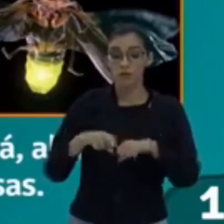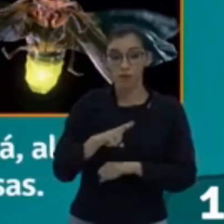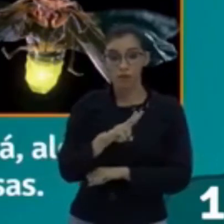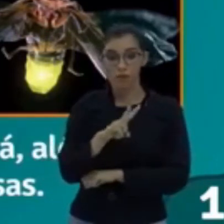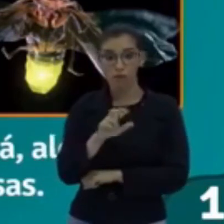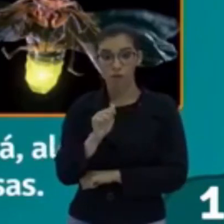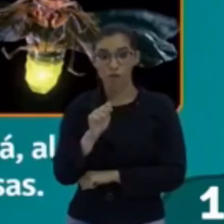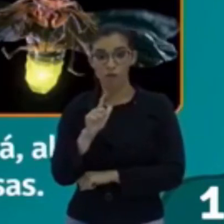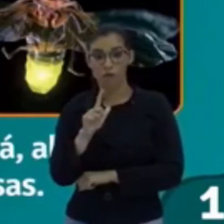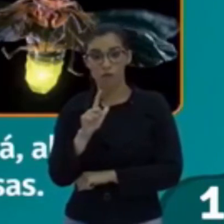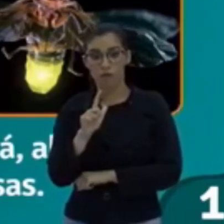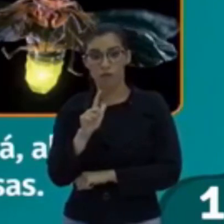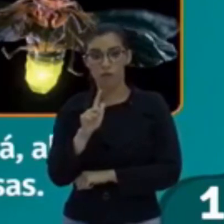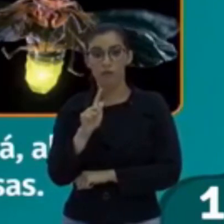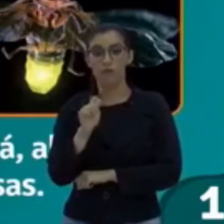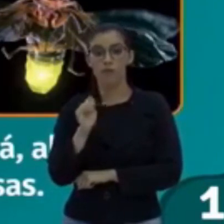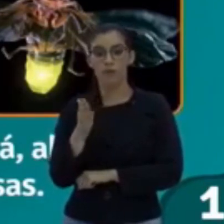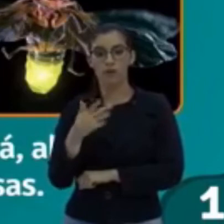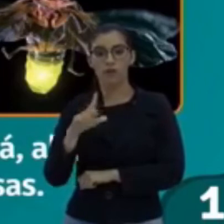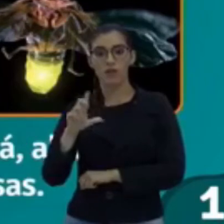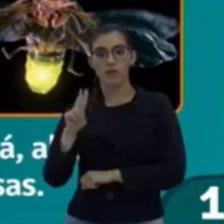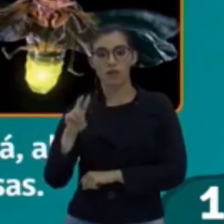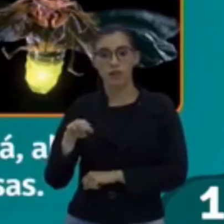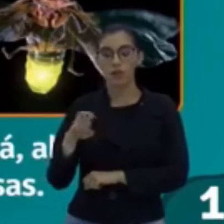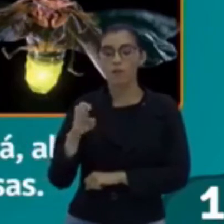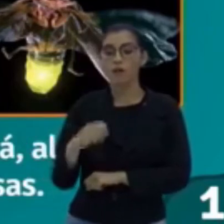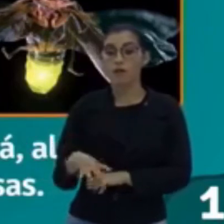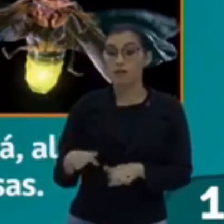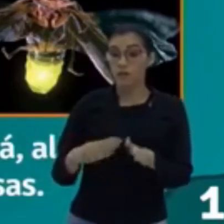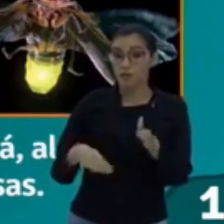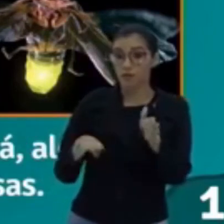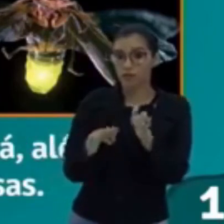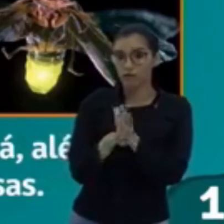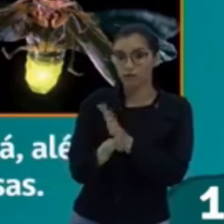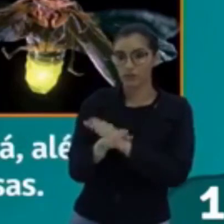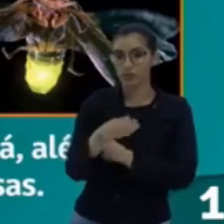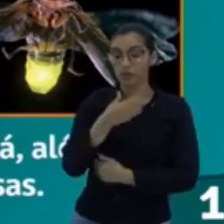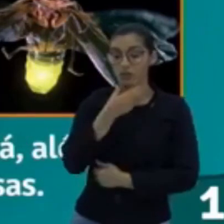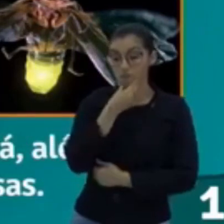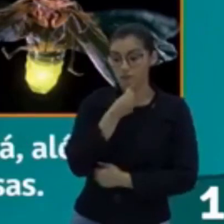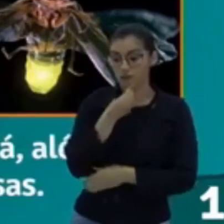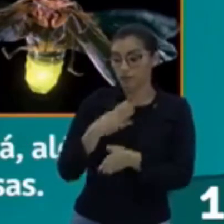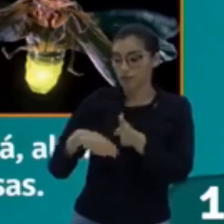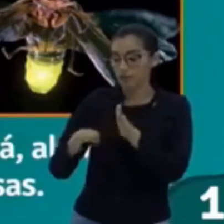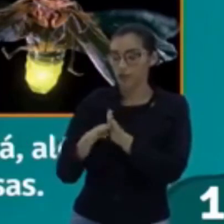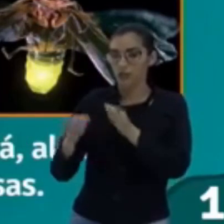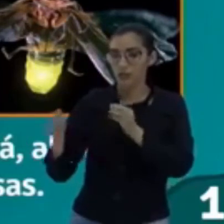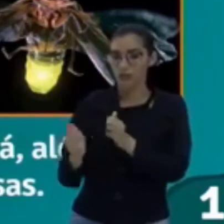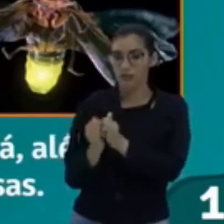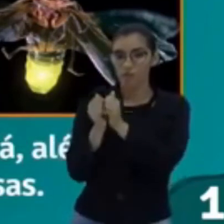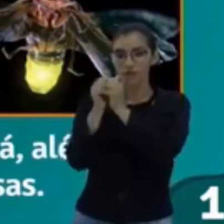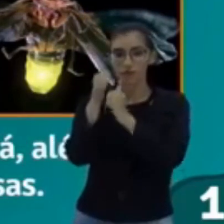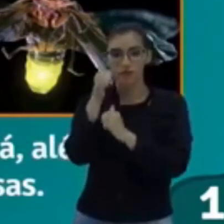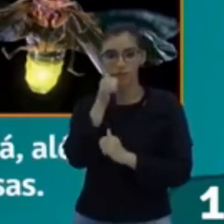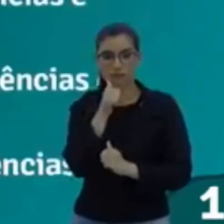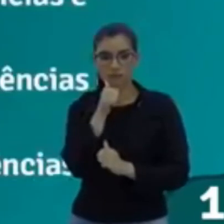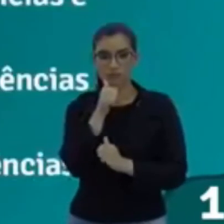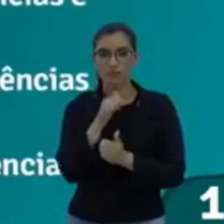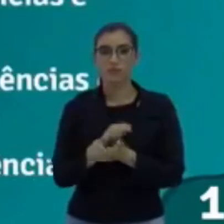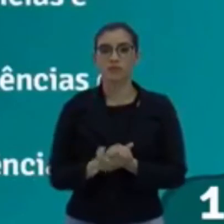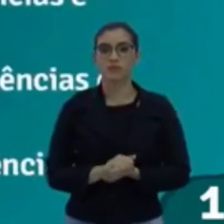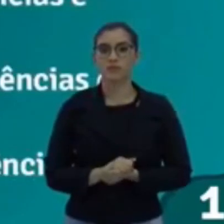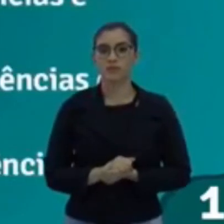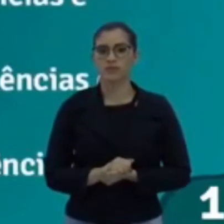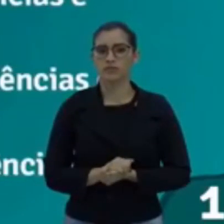indicar onde está, além de servir de instrumento de defesa e atração das presas.